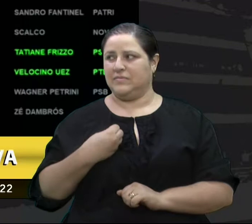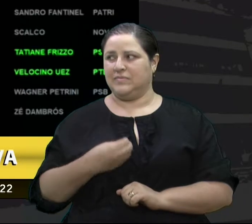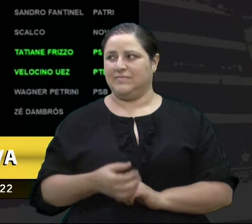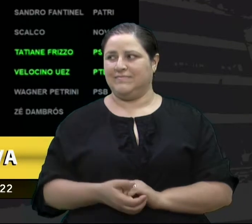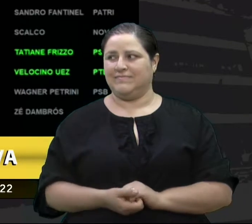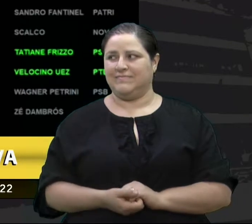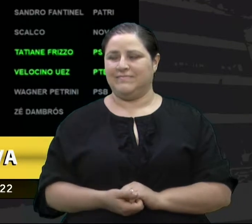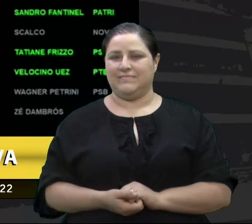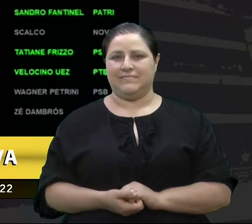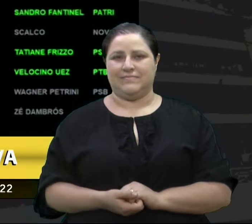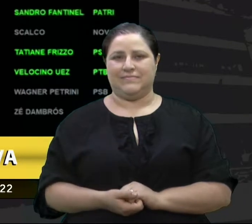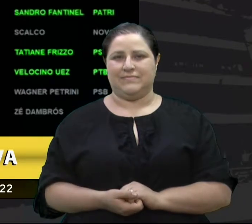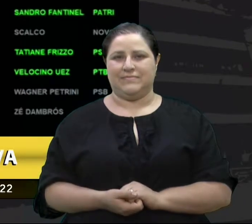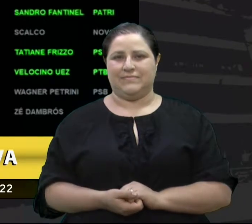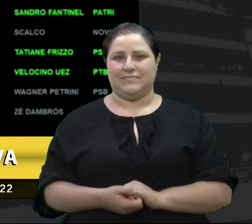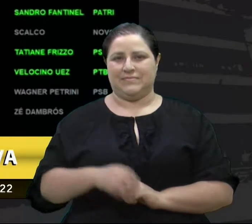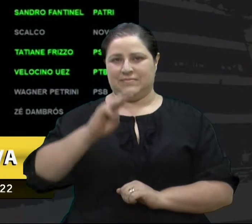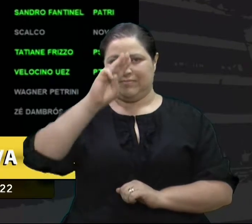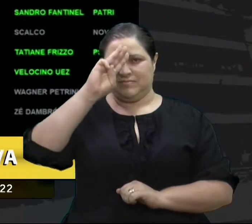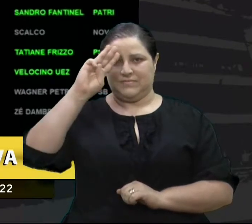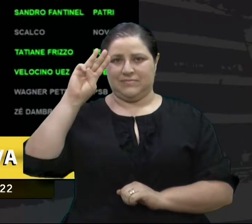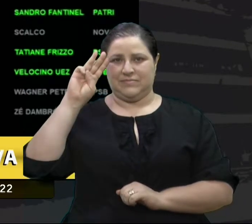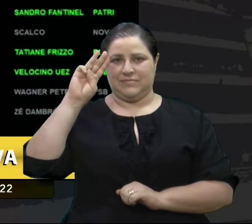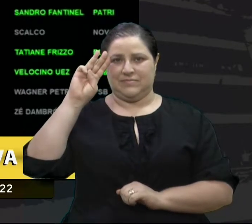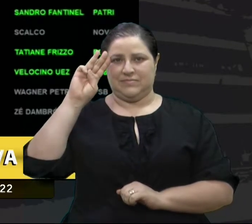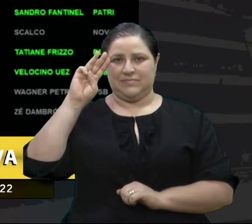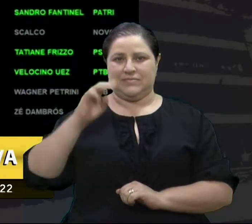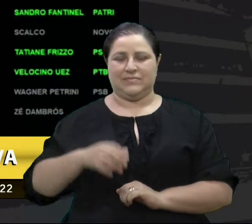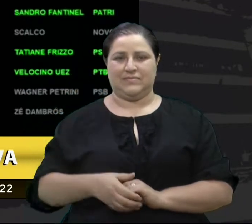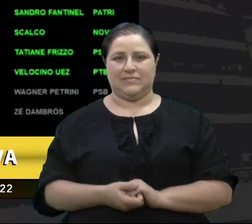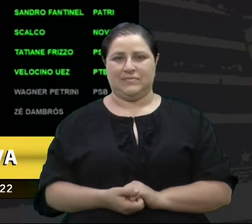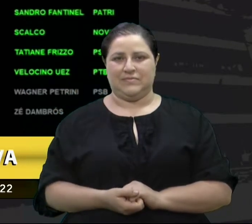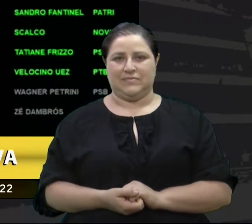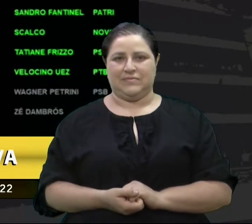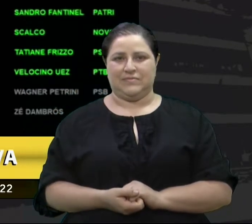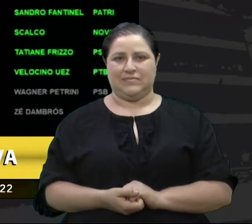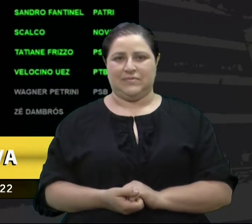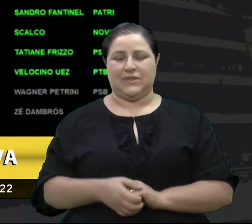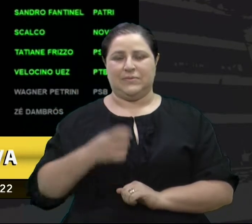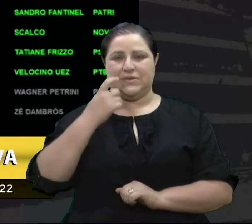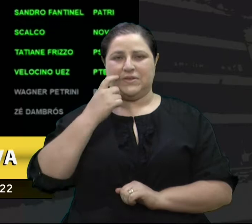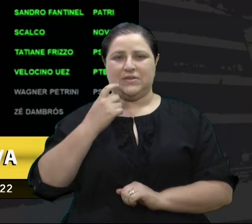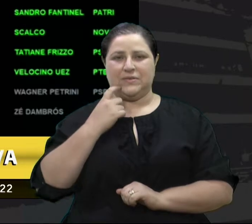Vereador Wagner Petrini. Não. Vereador Zé D'Ambros.